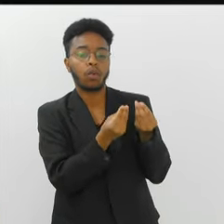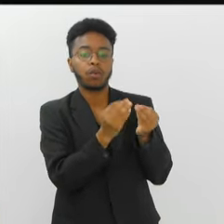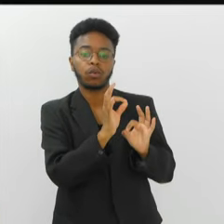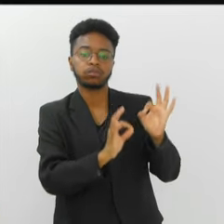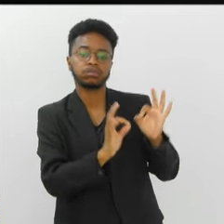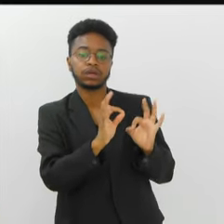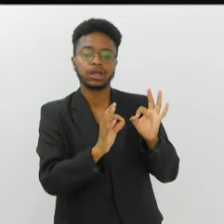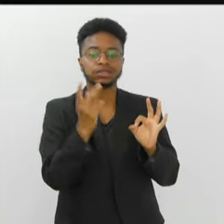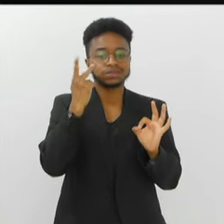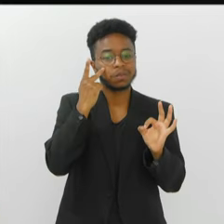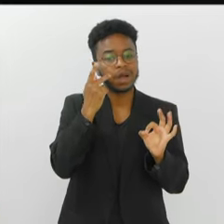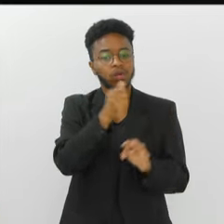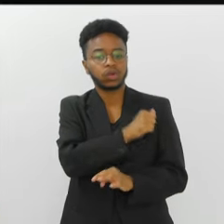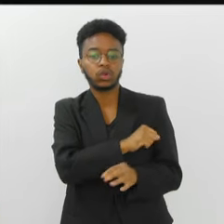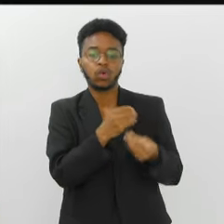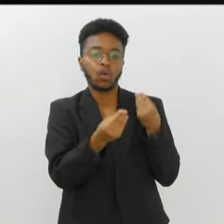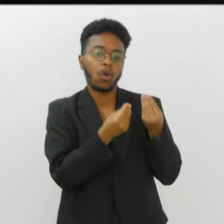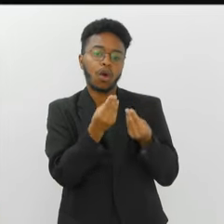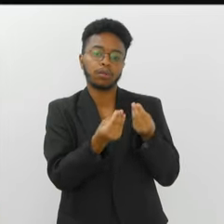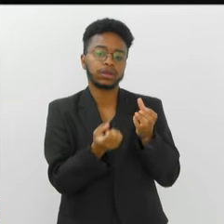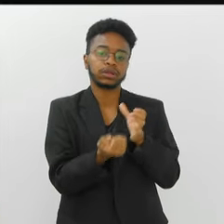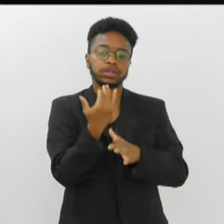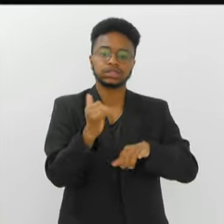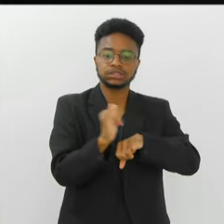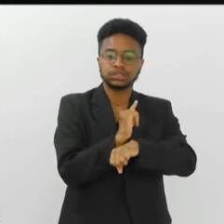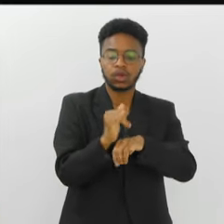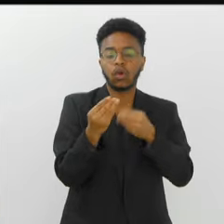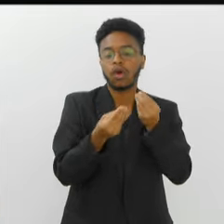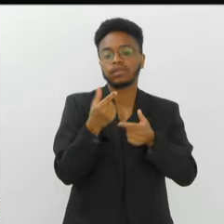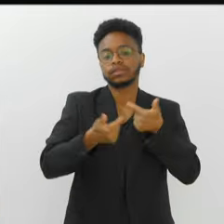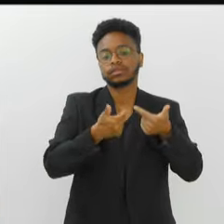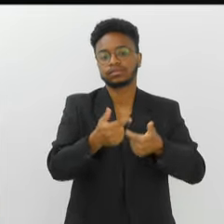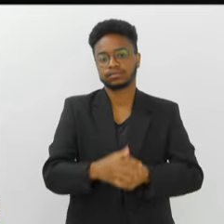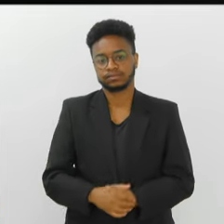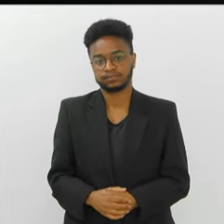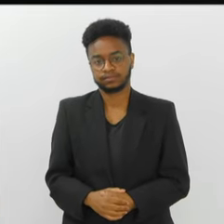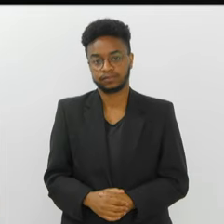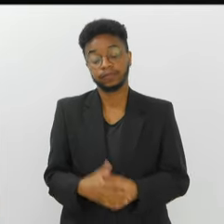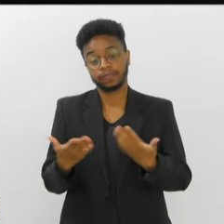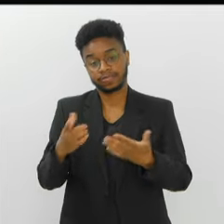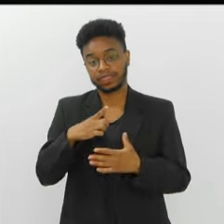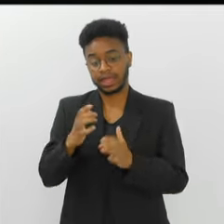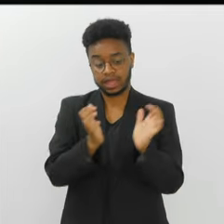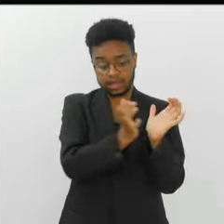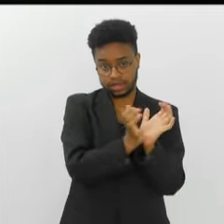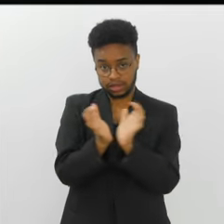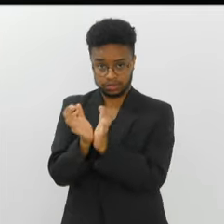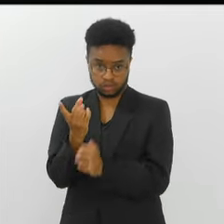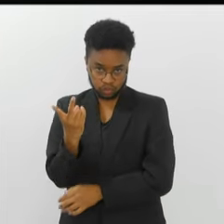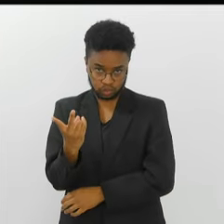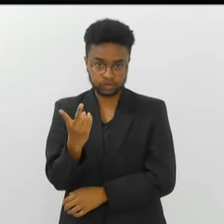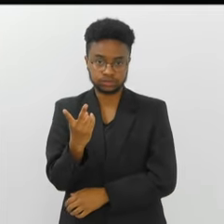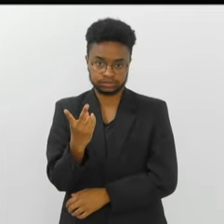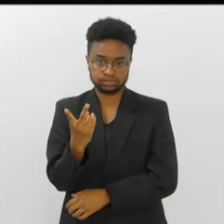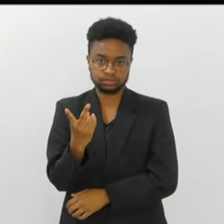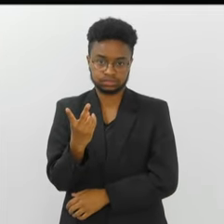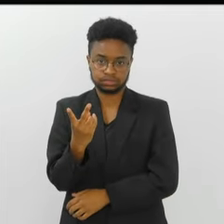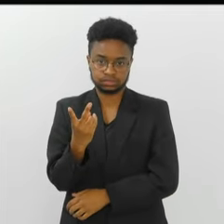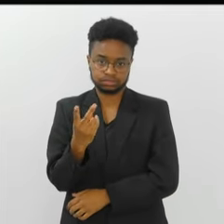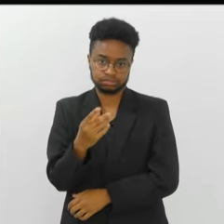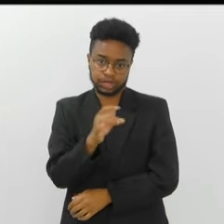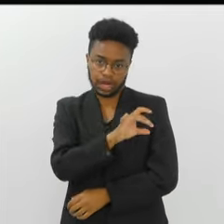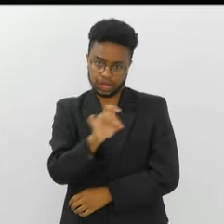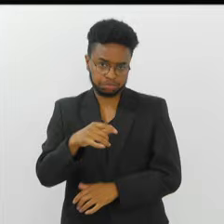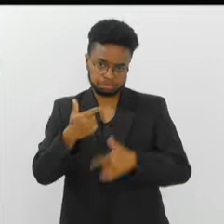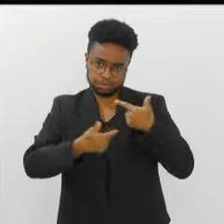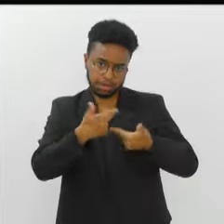é que você está se dividindo no Rio e São Paulo? Como é que você criou essa tua estratégia de trabalho? Eu tenho duas equipes totalmente